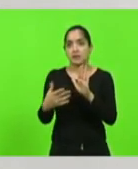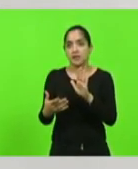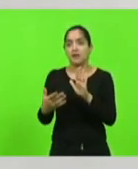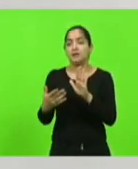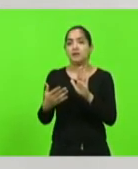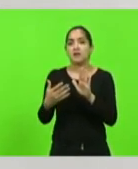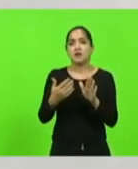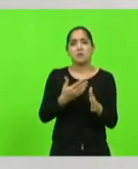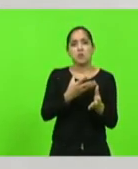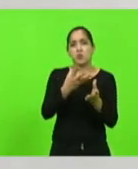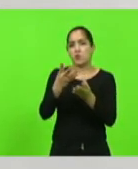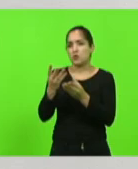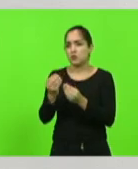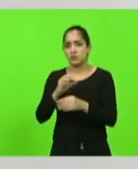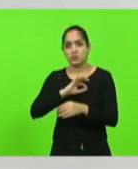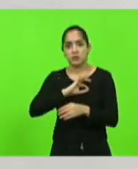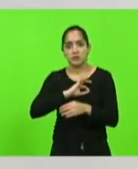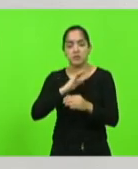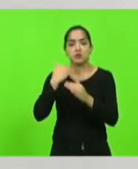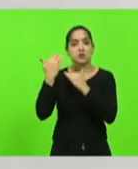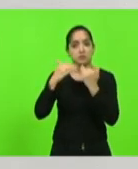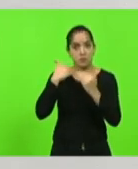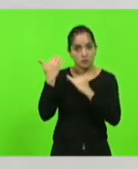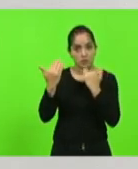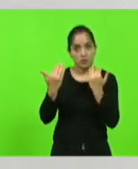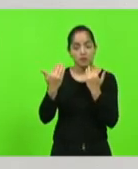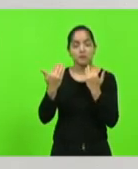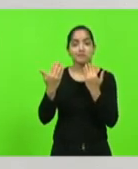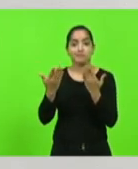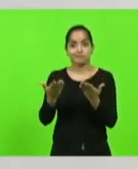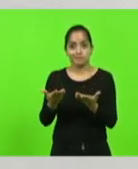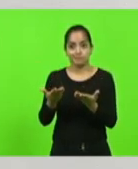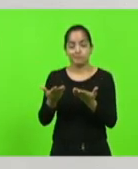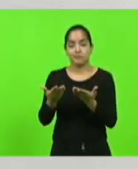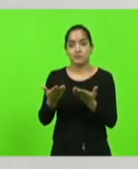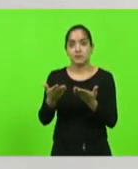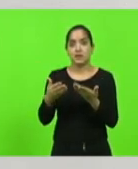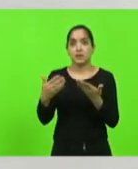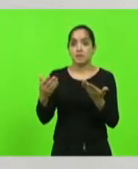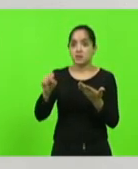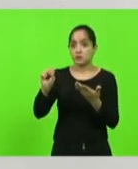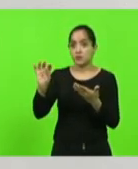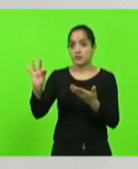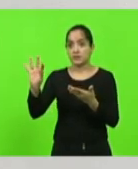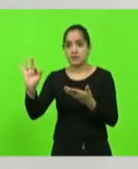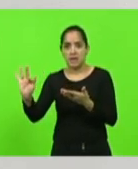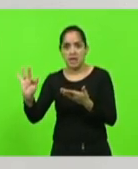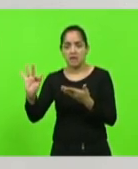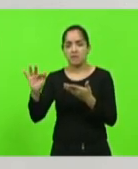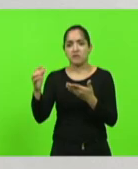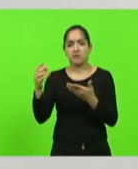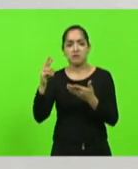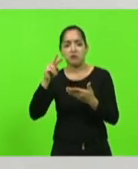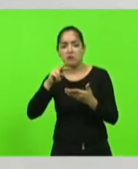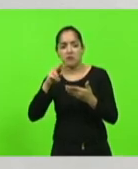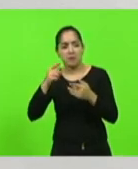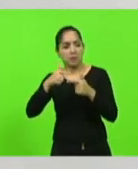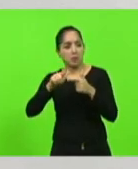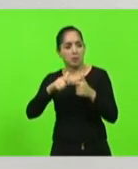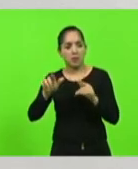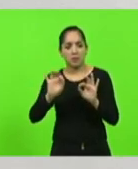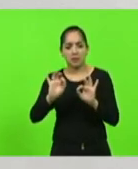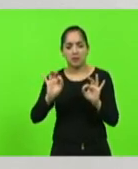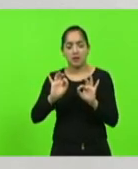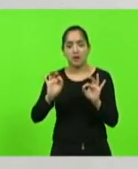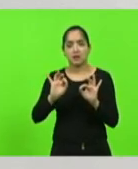Quantos policiais sendo mortos por conta do tráfico? mas o STF não vê problema nenhum lá, é um ministro,